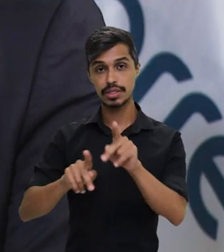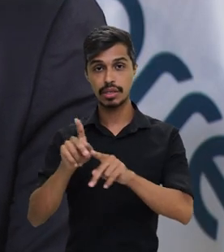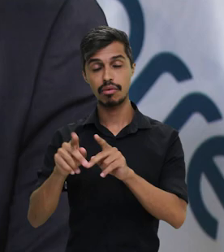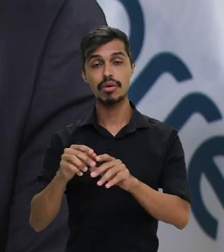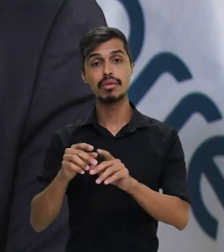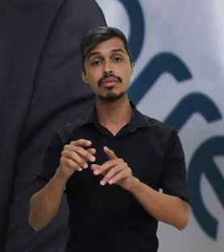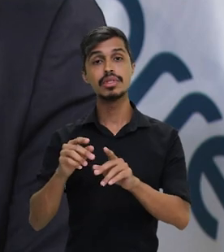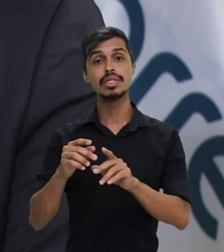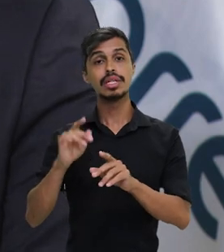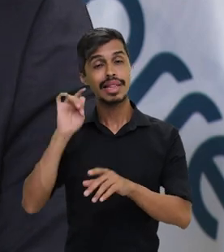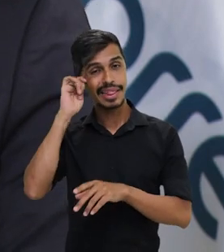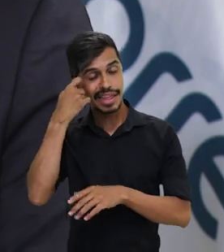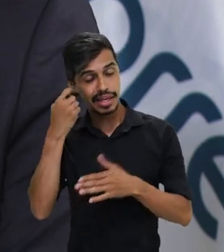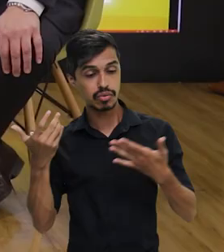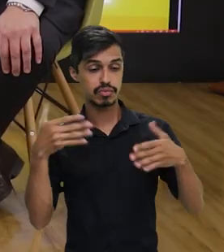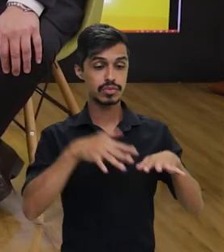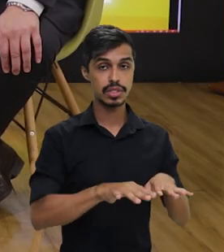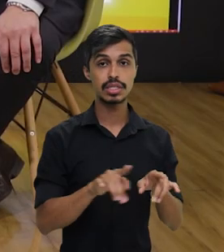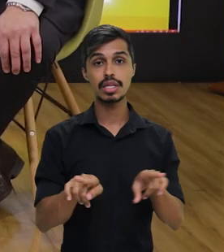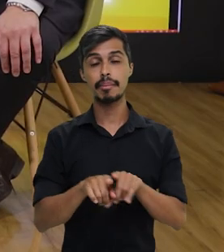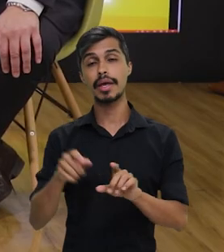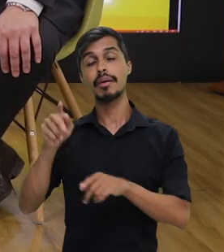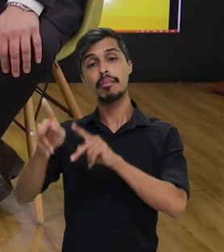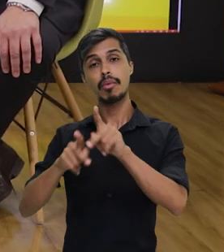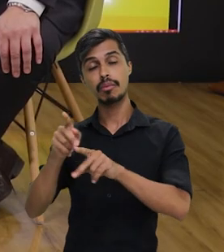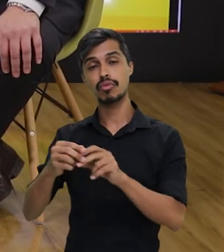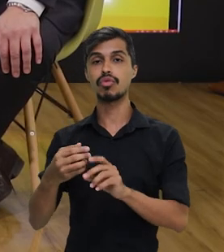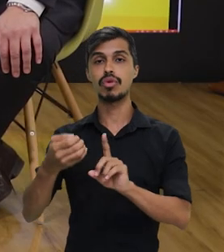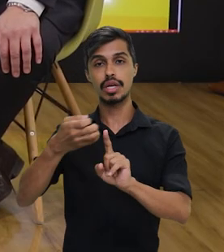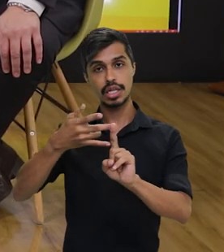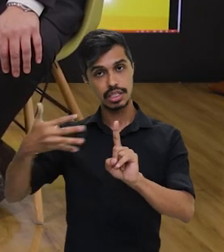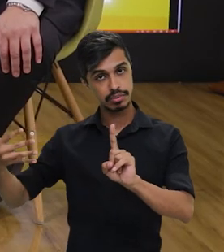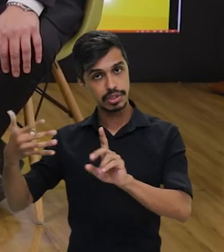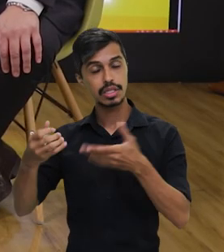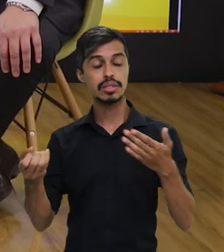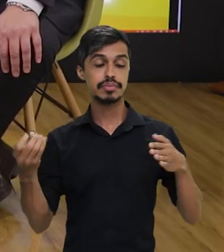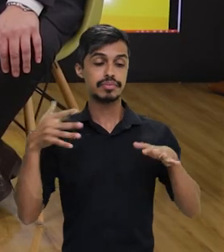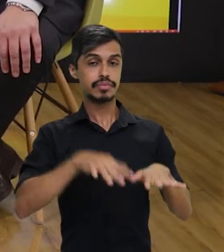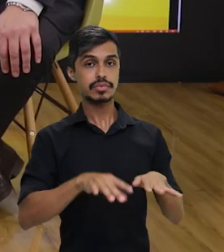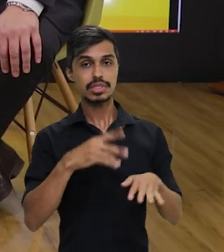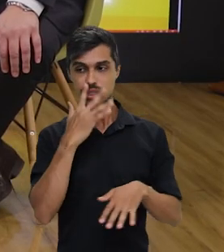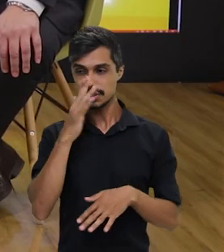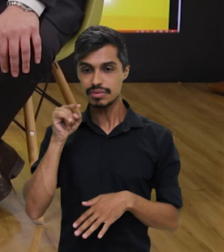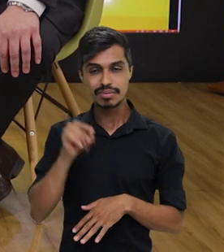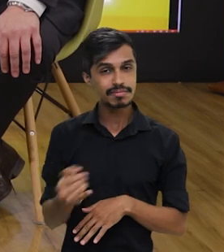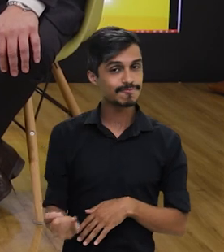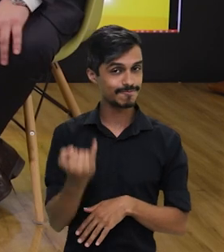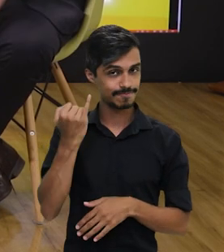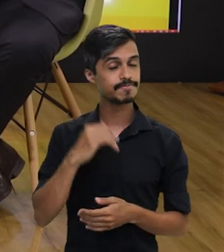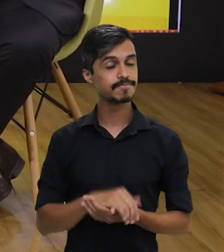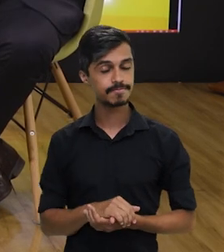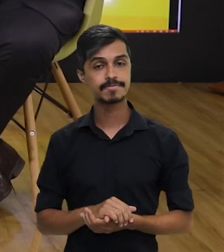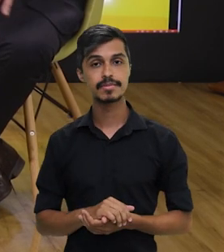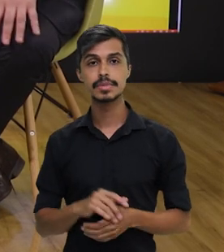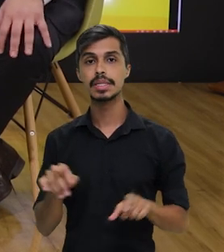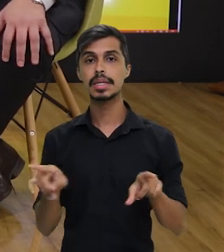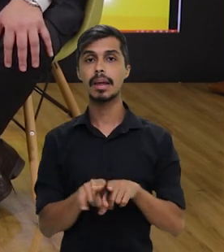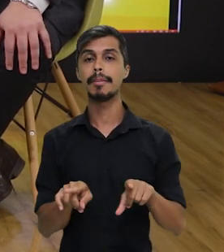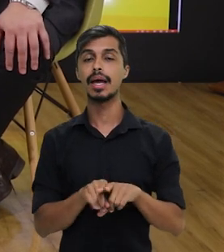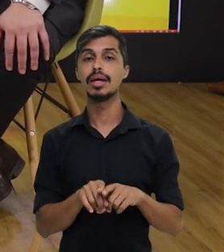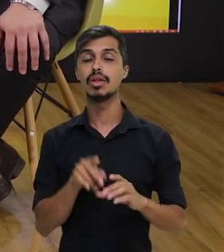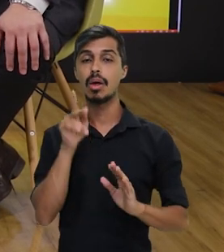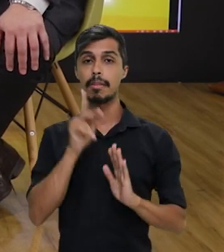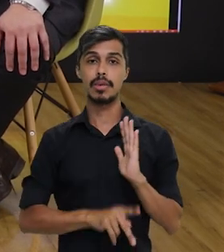negra, da população LGBTQIA+. Acho que isso para nós aqui é muito importante. E no plano